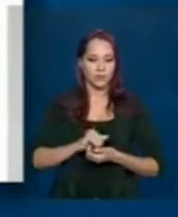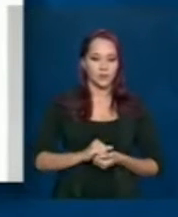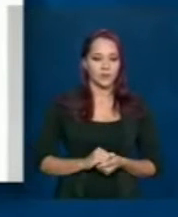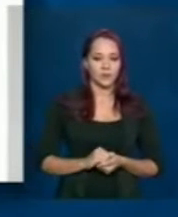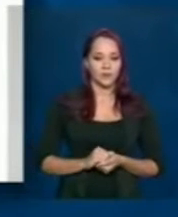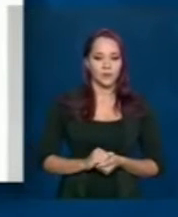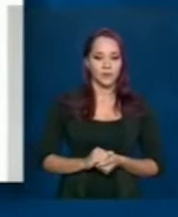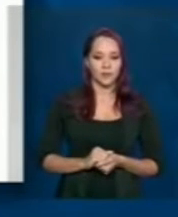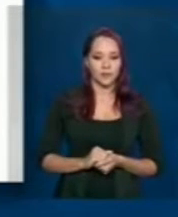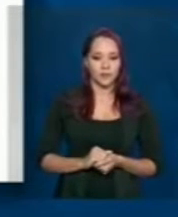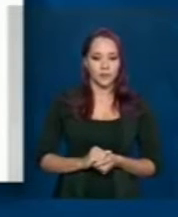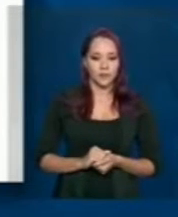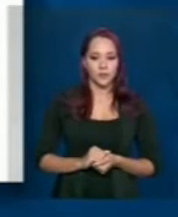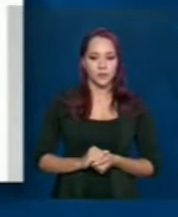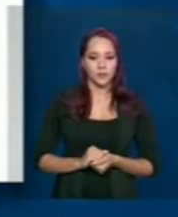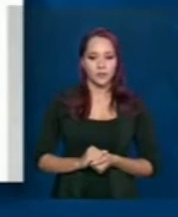por favor.